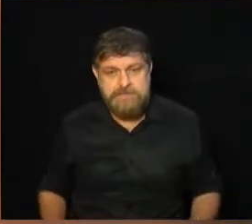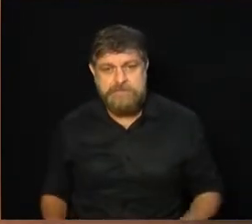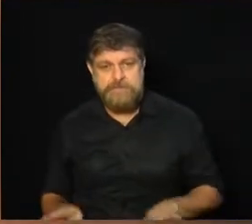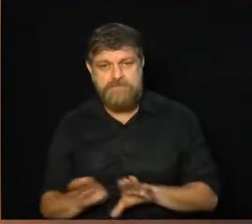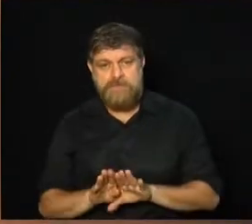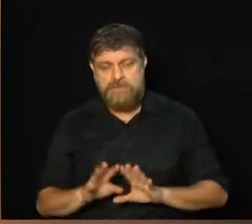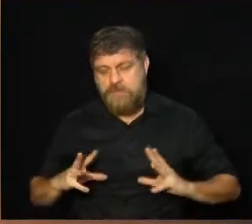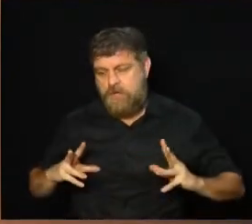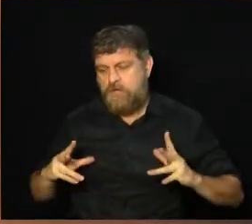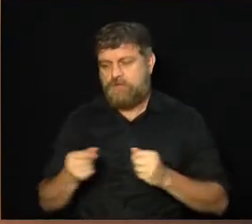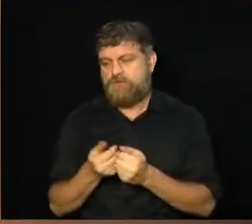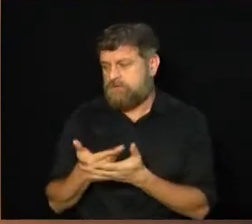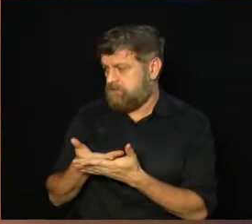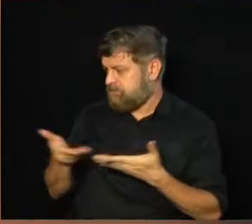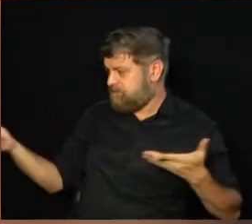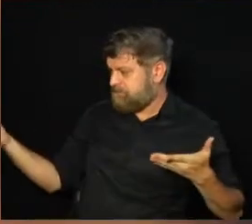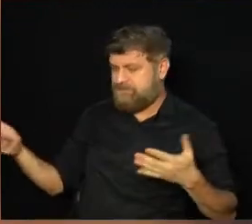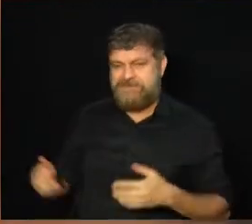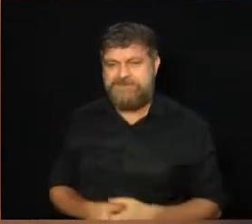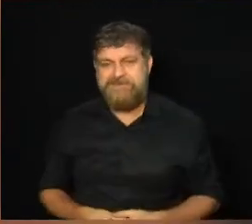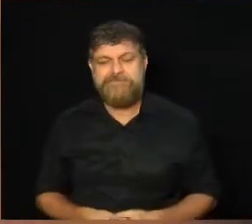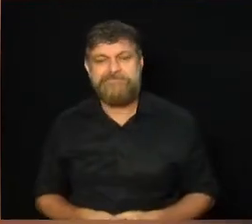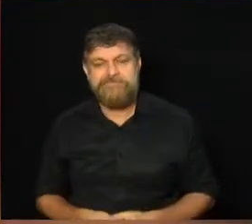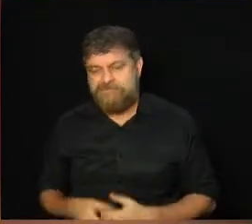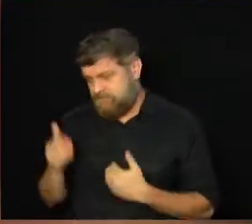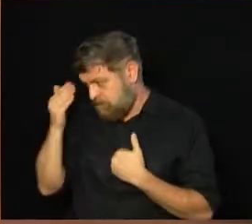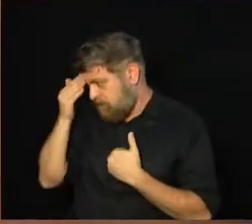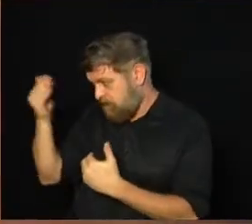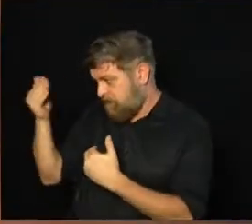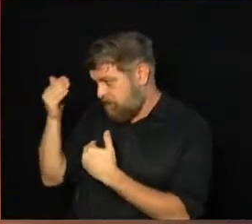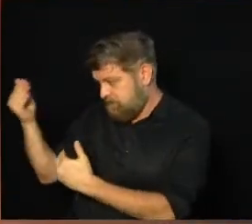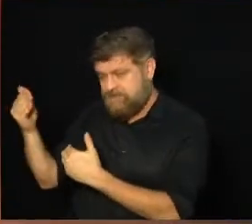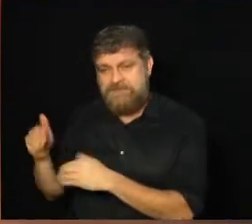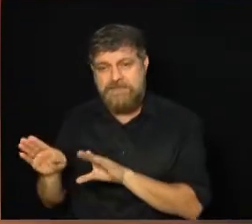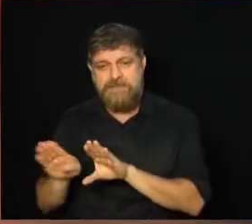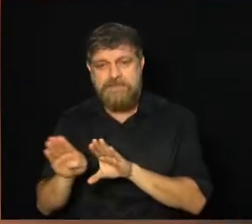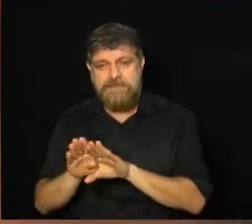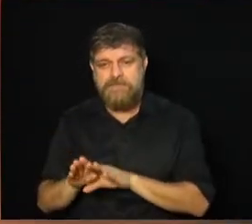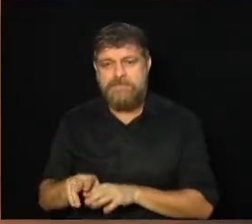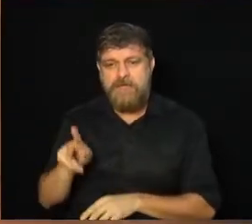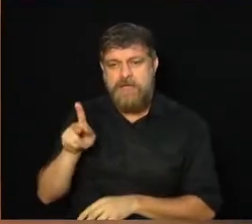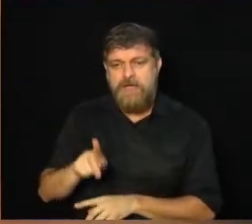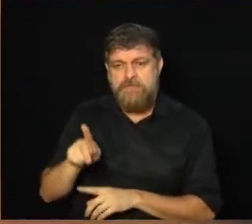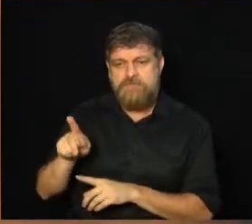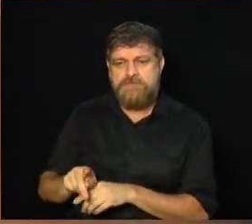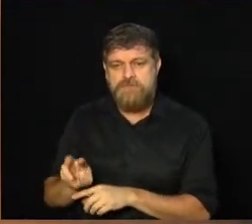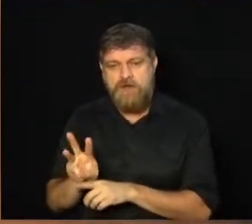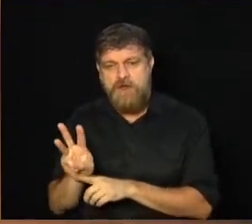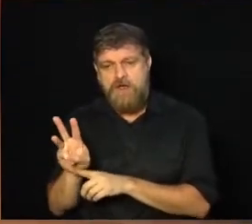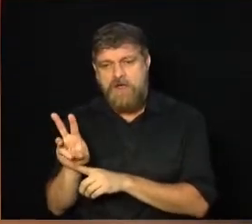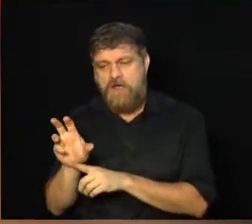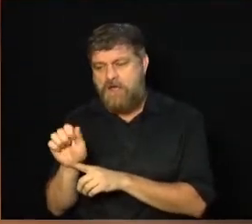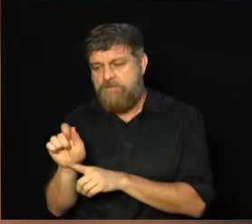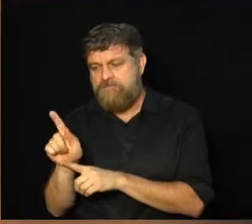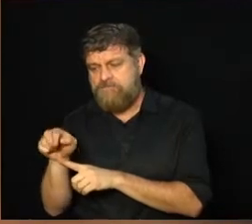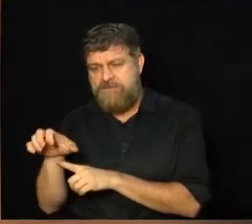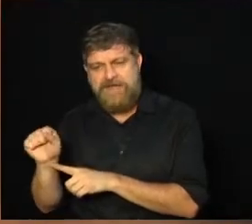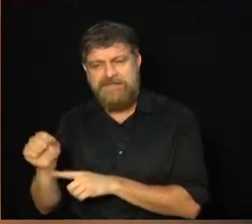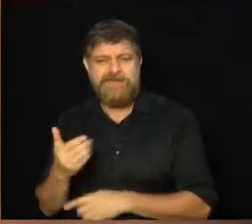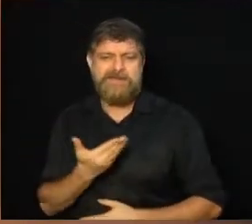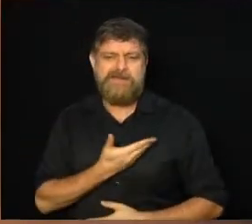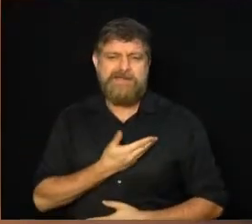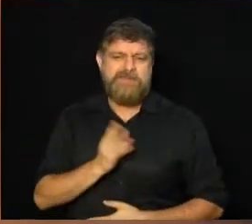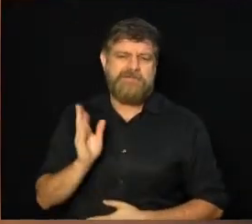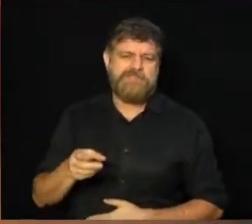toda essa maravilhosa aqui, a Nima, a Débora Maza também, o professor Wagner Romão, companheiro nosso aqui, meu, de